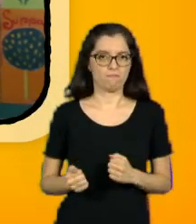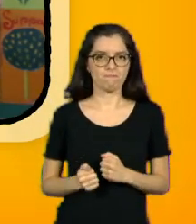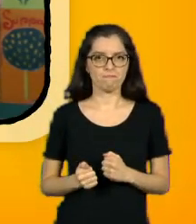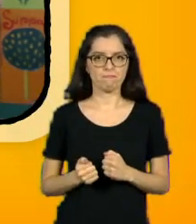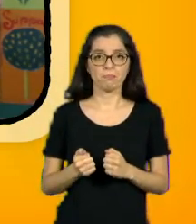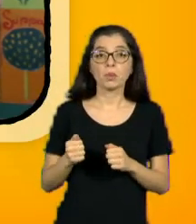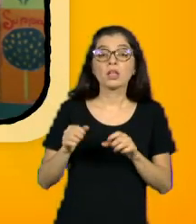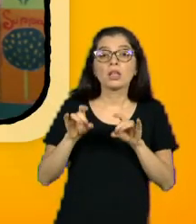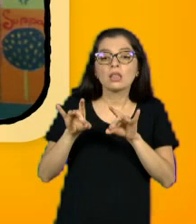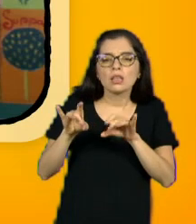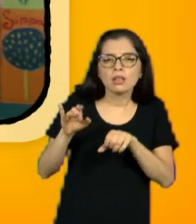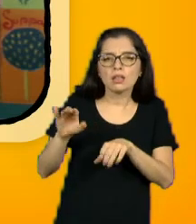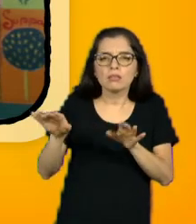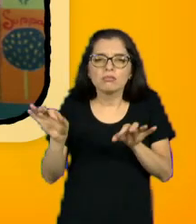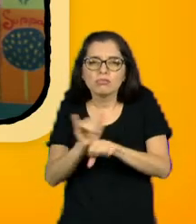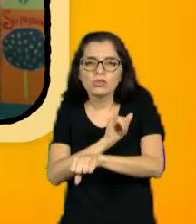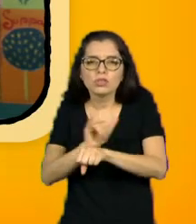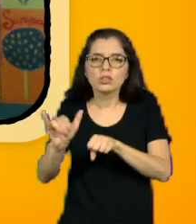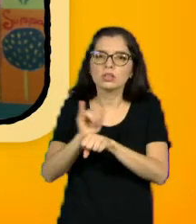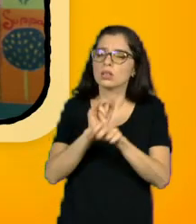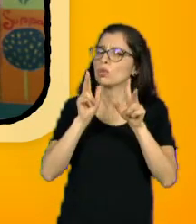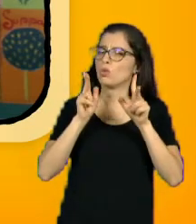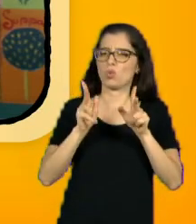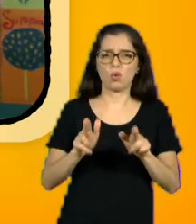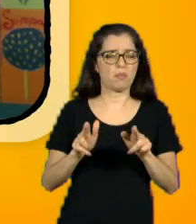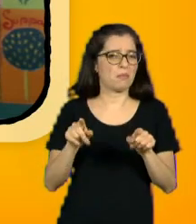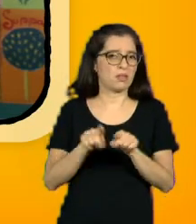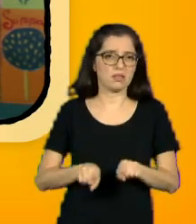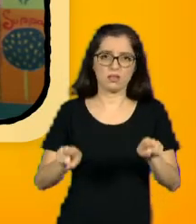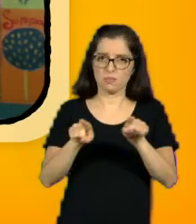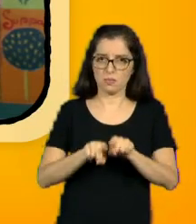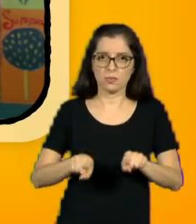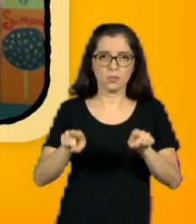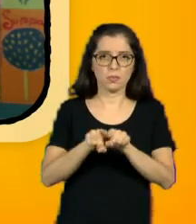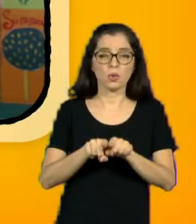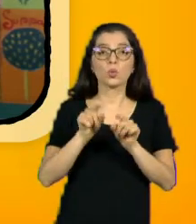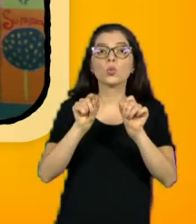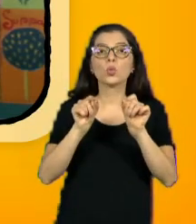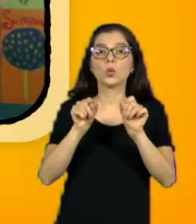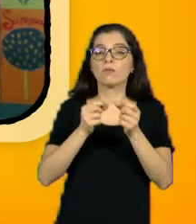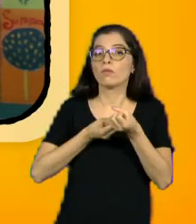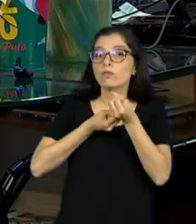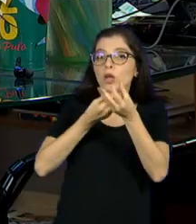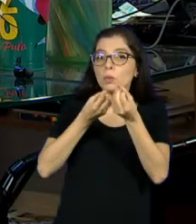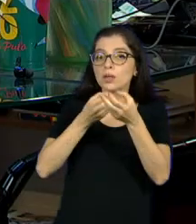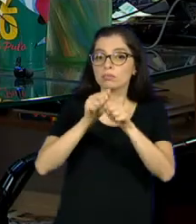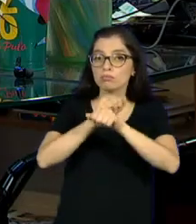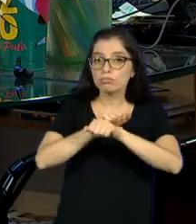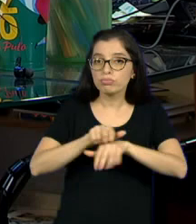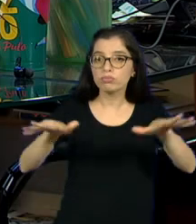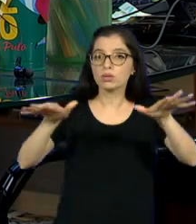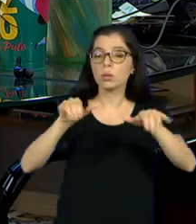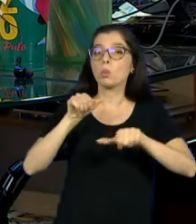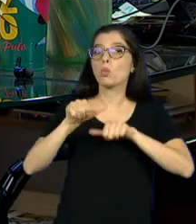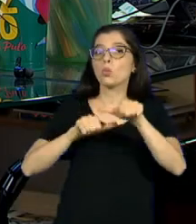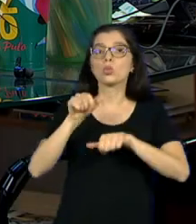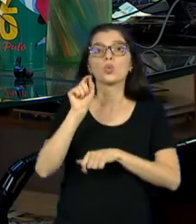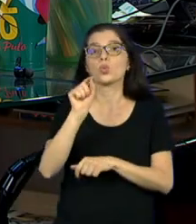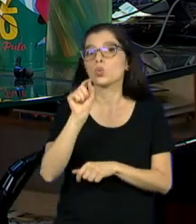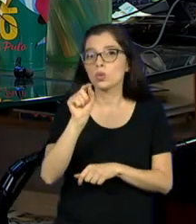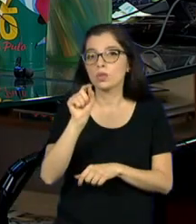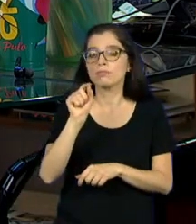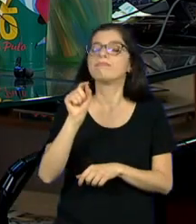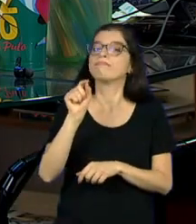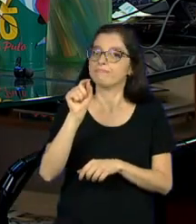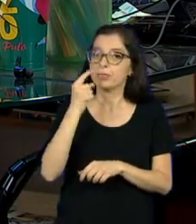técnica jornalística não mudou. Mudou o canal de disseminação da informação. O importante pro jornalismo é